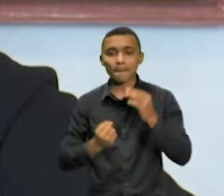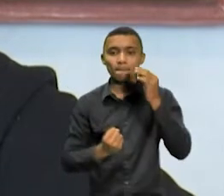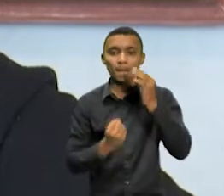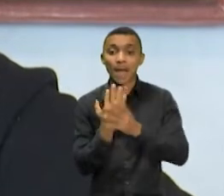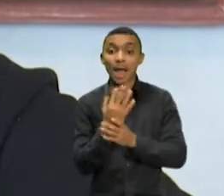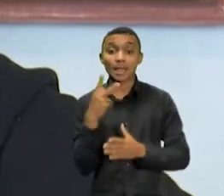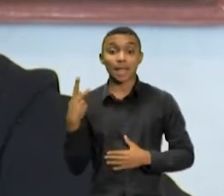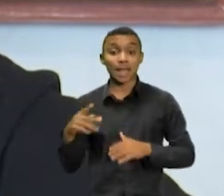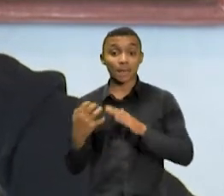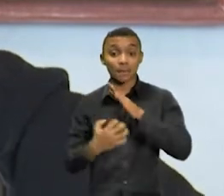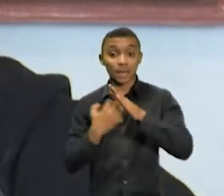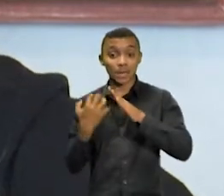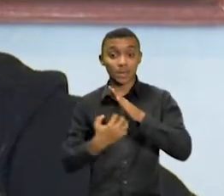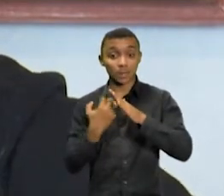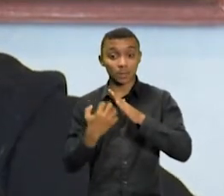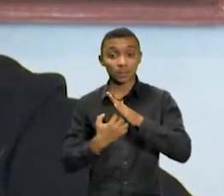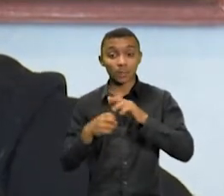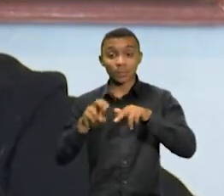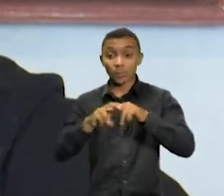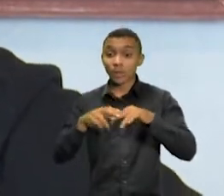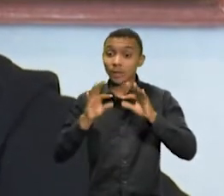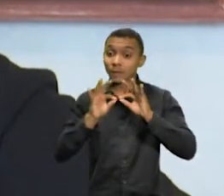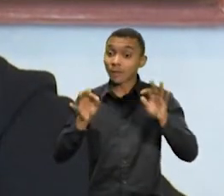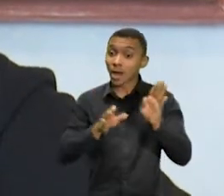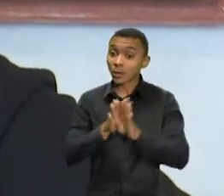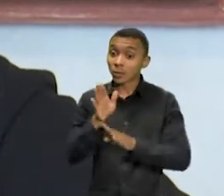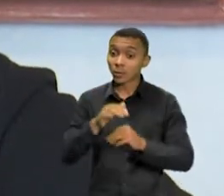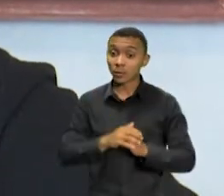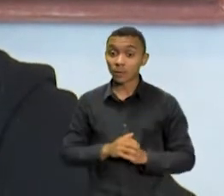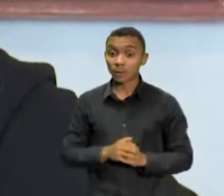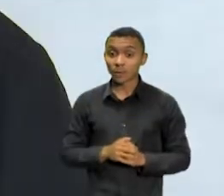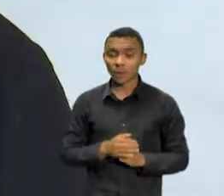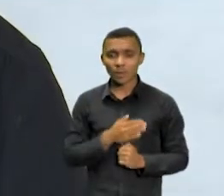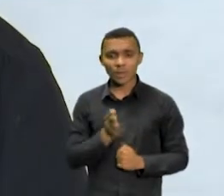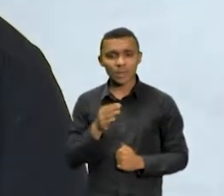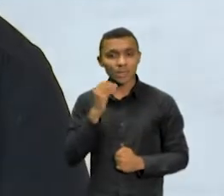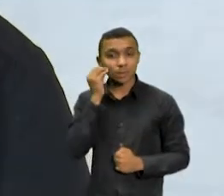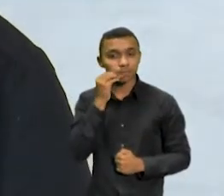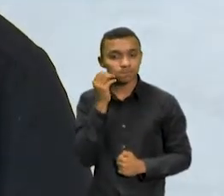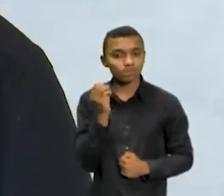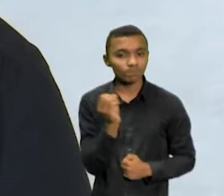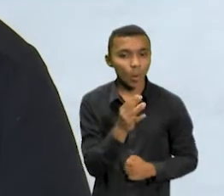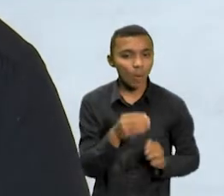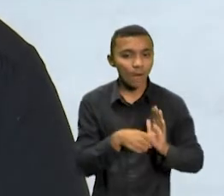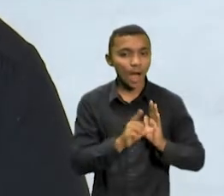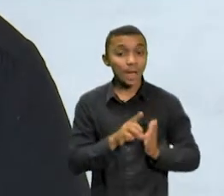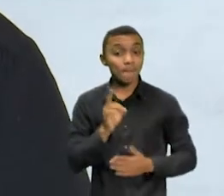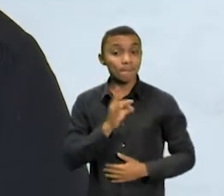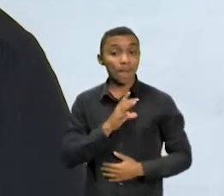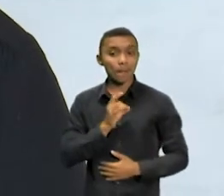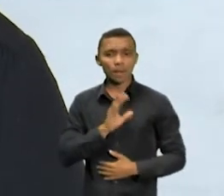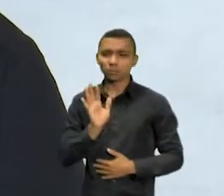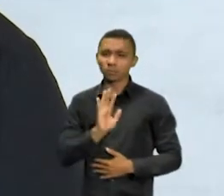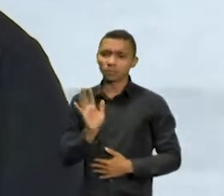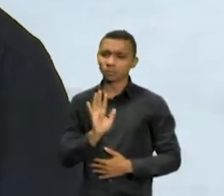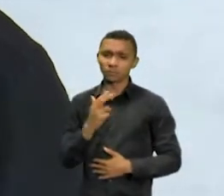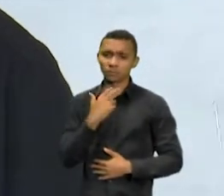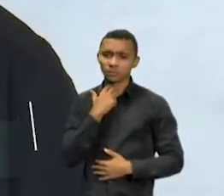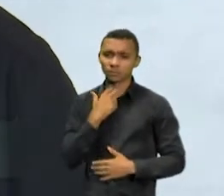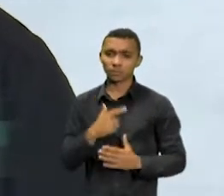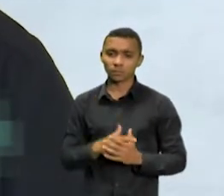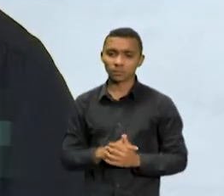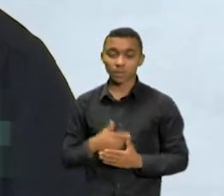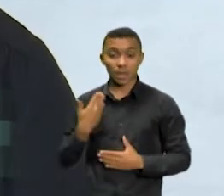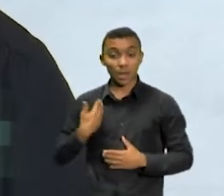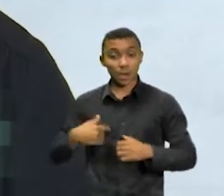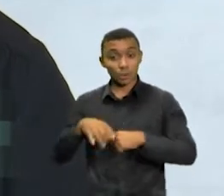conselho, não tenha medo de começar uma nova experiência. Se eu posso dar uma dica, eu digo o seguinte, não fique com medo de